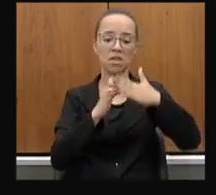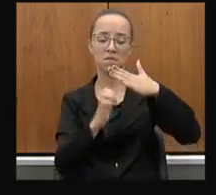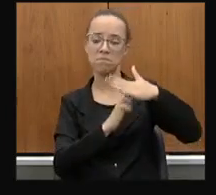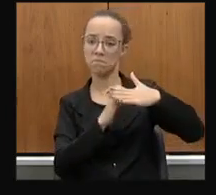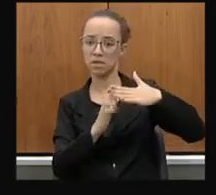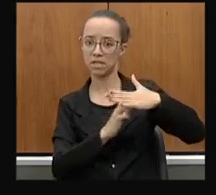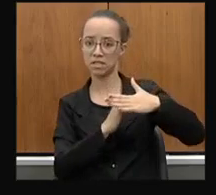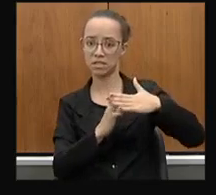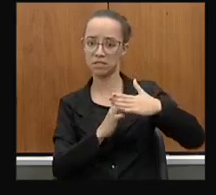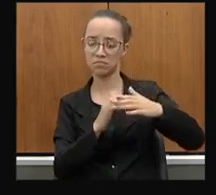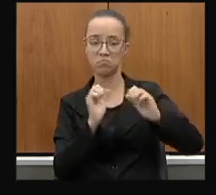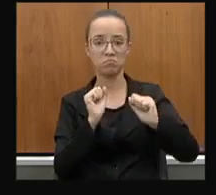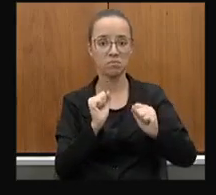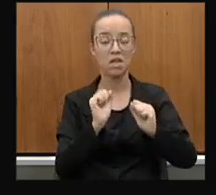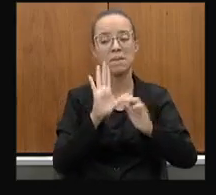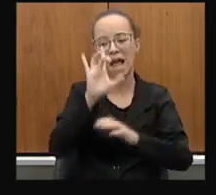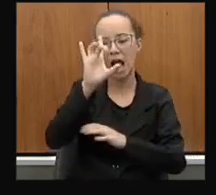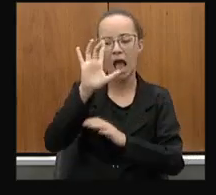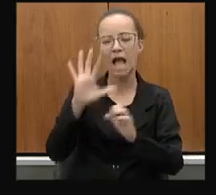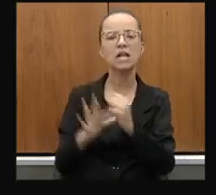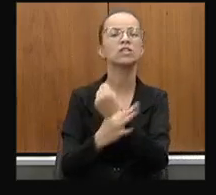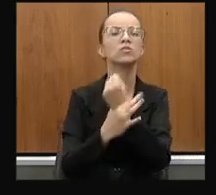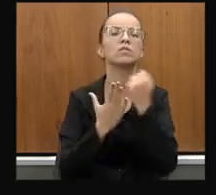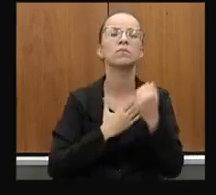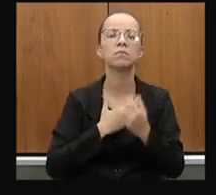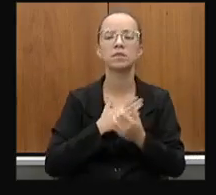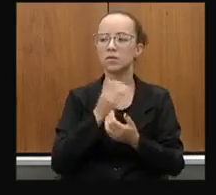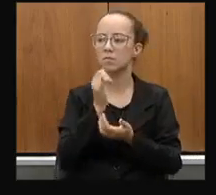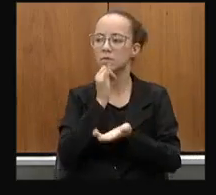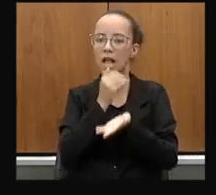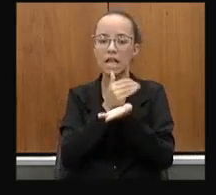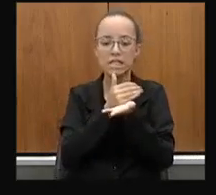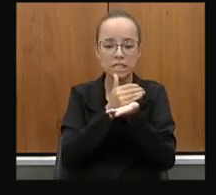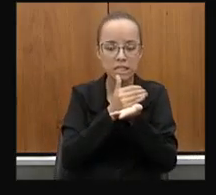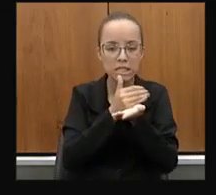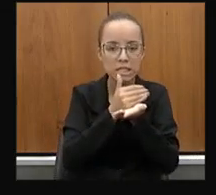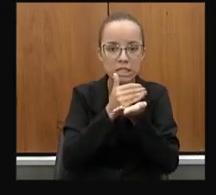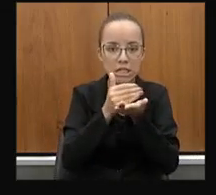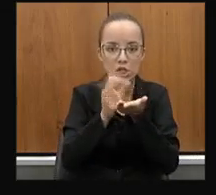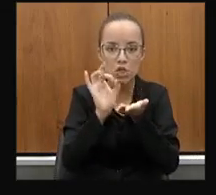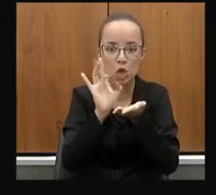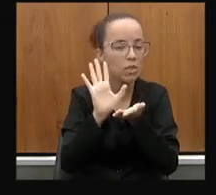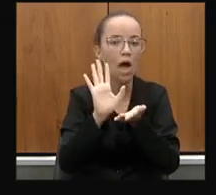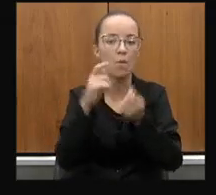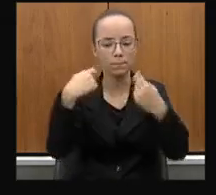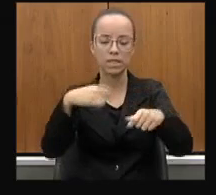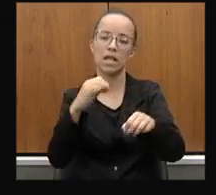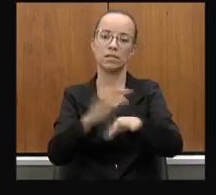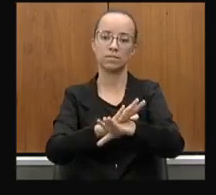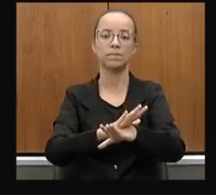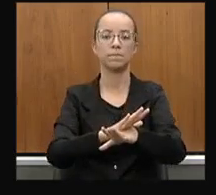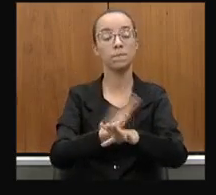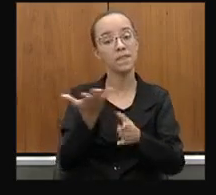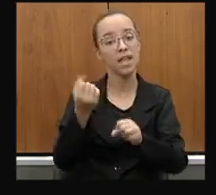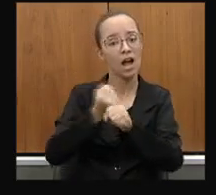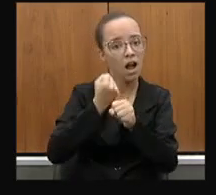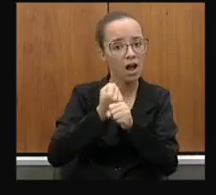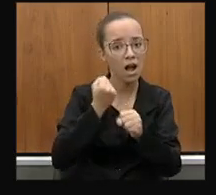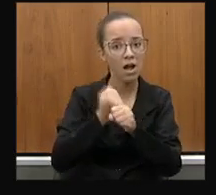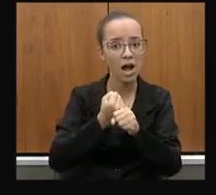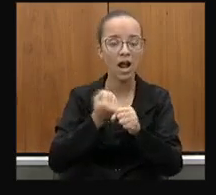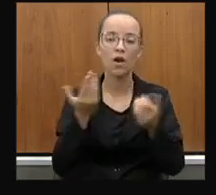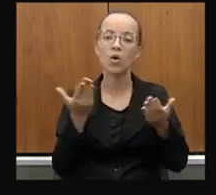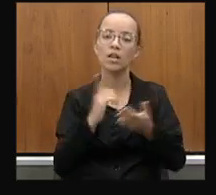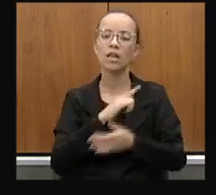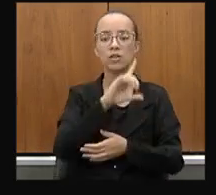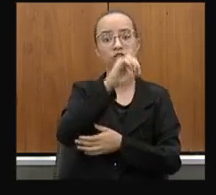feito isso. Uma garantia, para mim, não inicia quando inicia a obra, mas sim quando termina a obra. E essa obra, ela tem